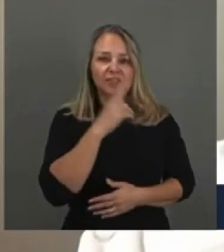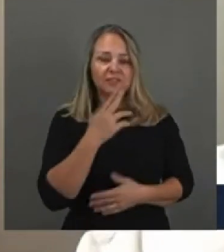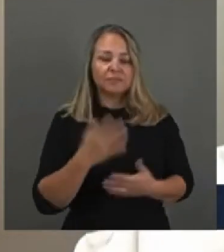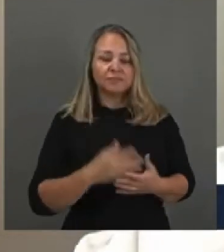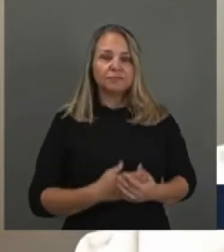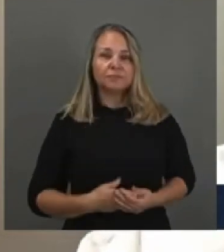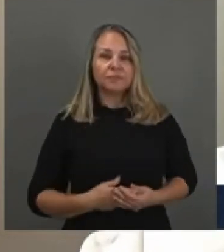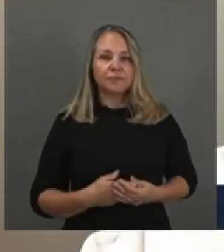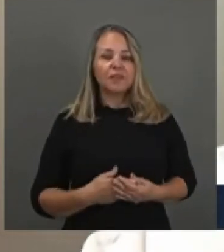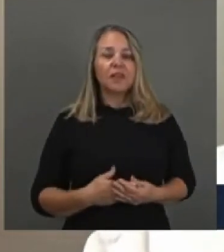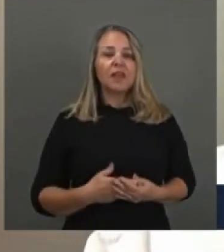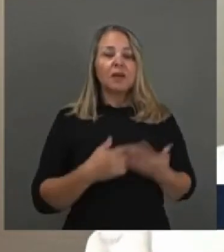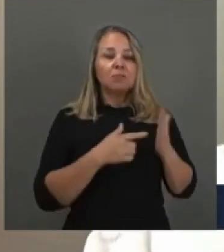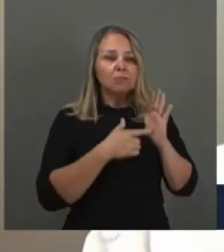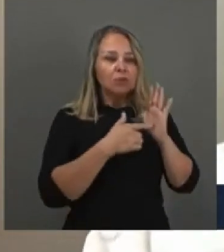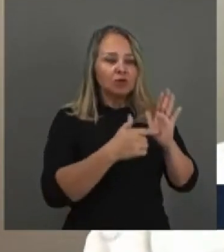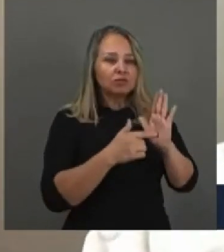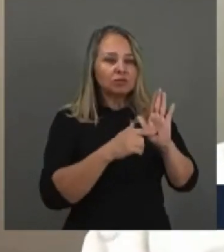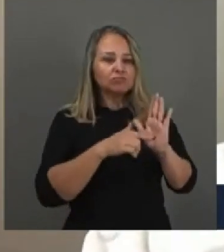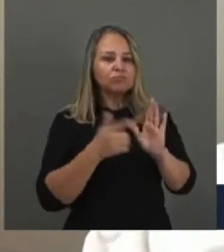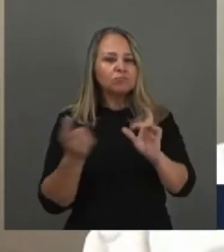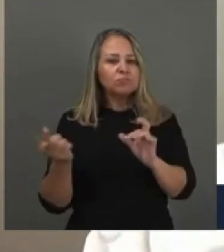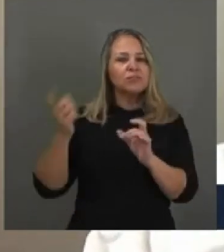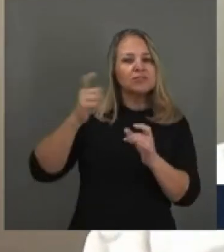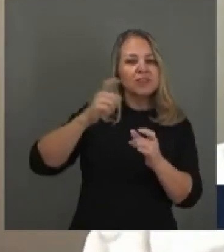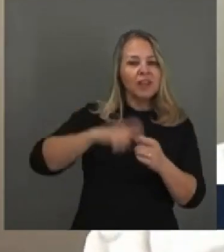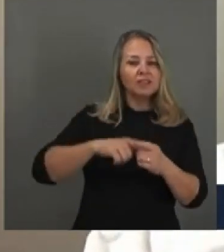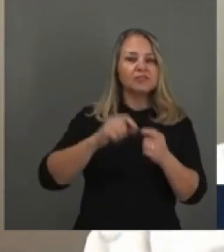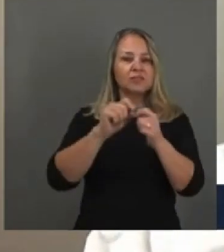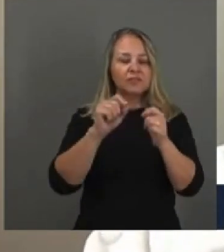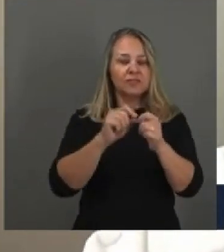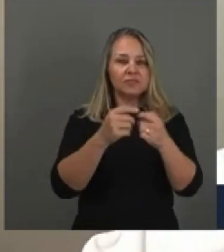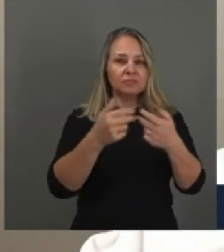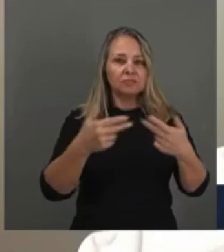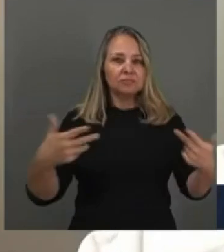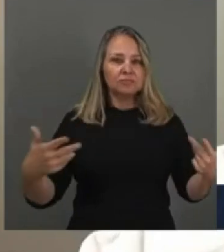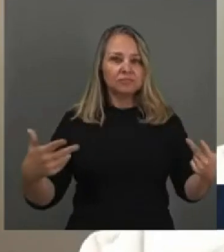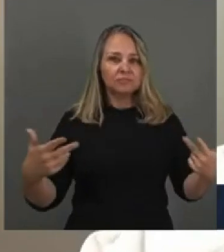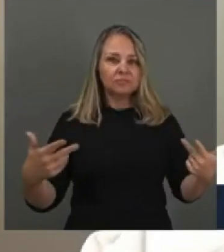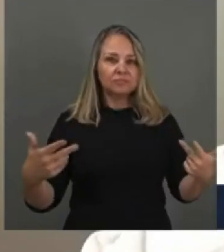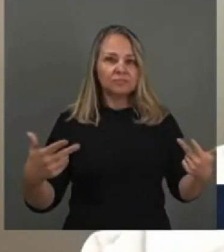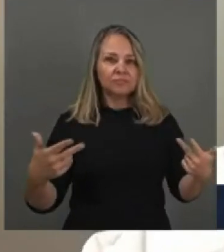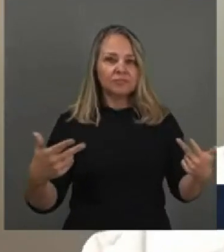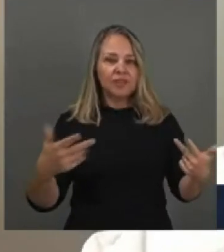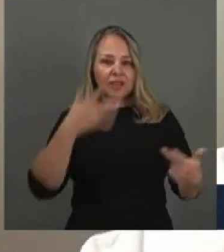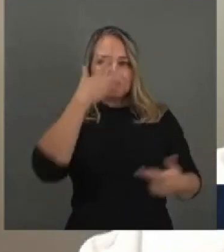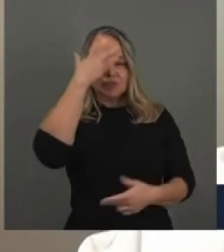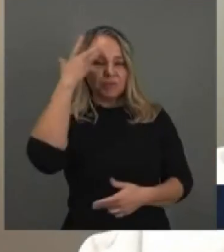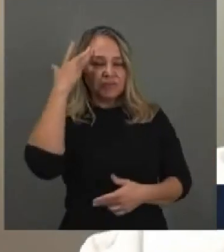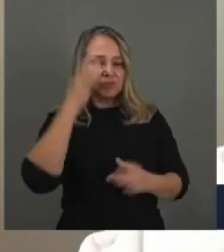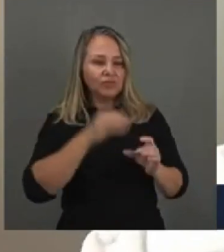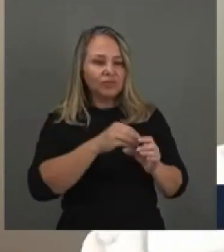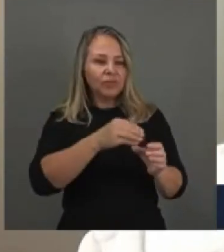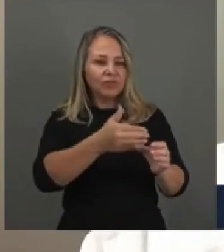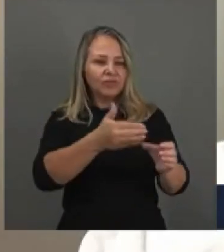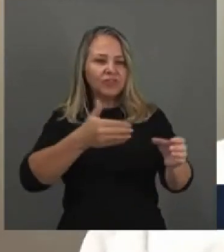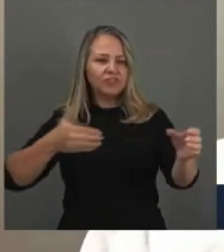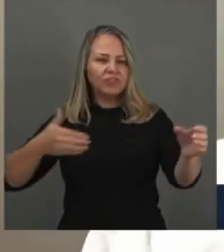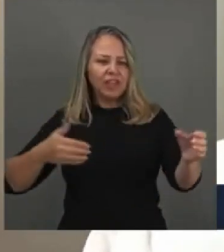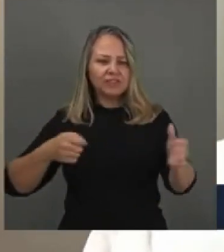resgate que está sendo feito daqueles parentes que foram afastados,